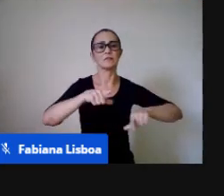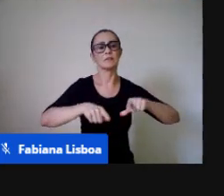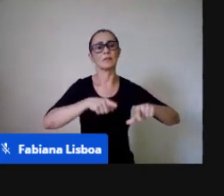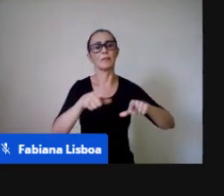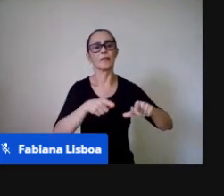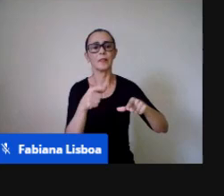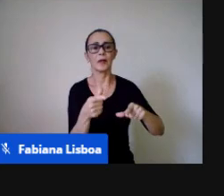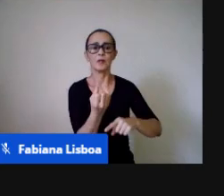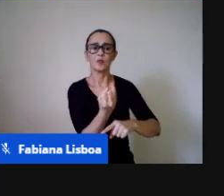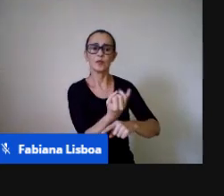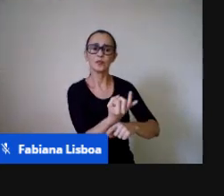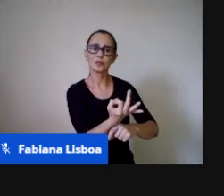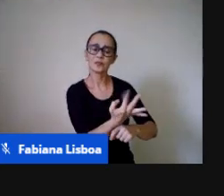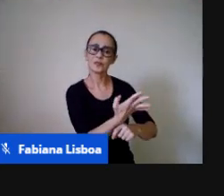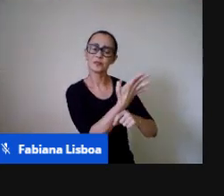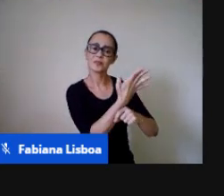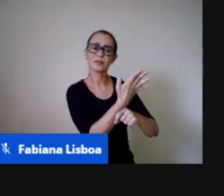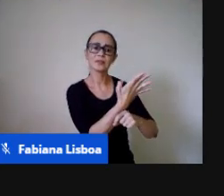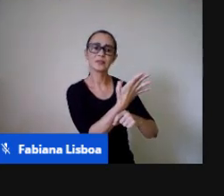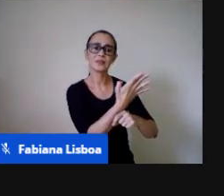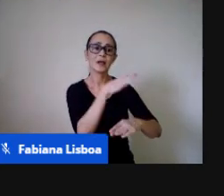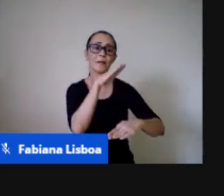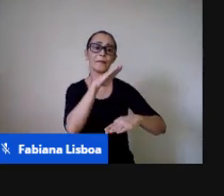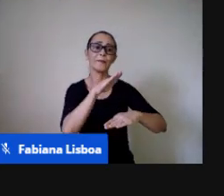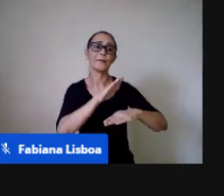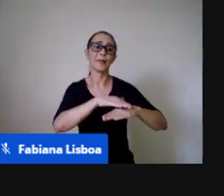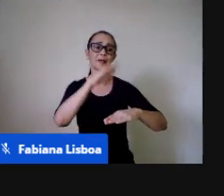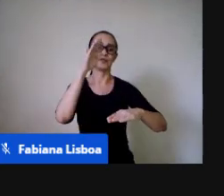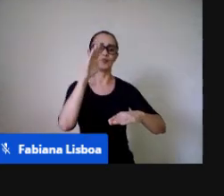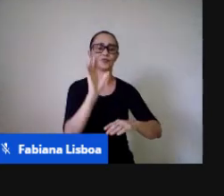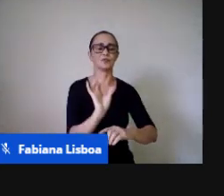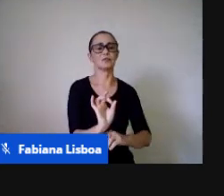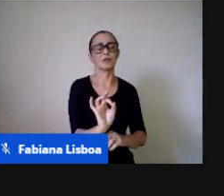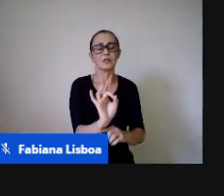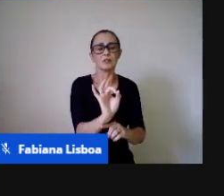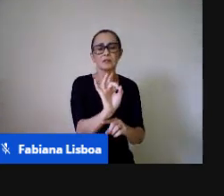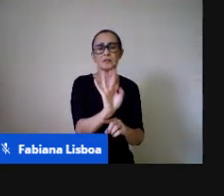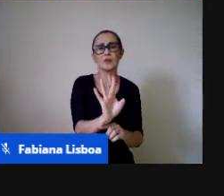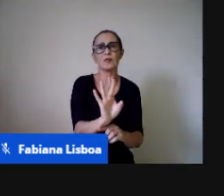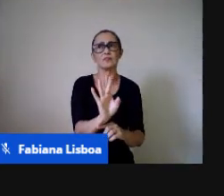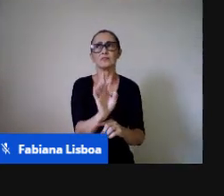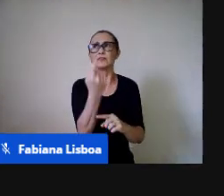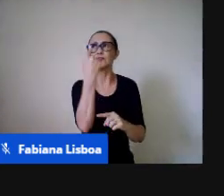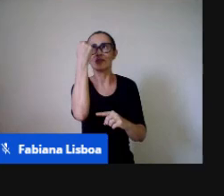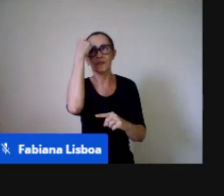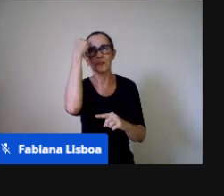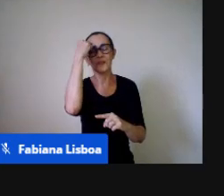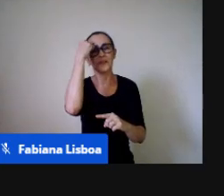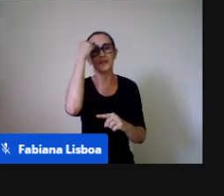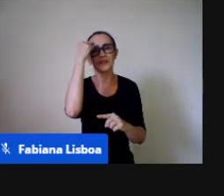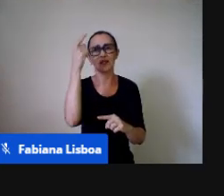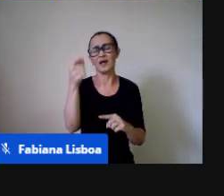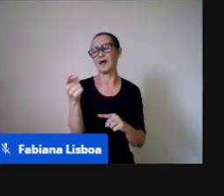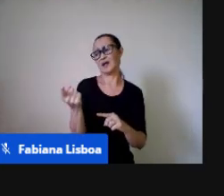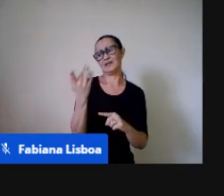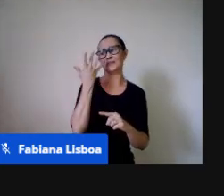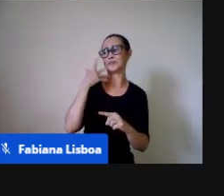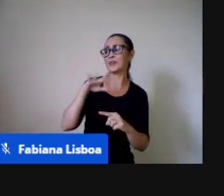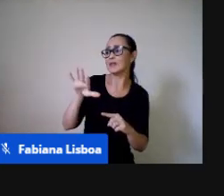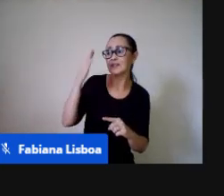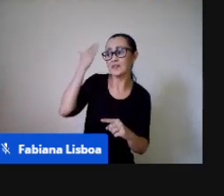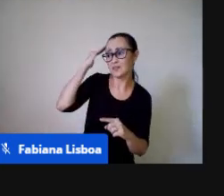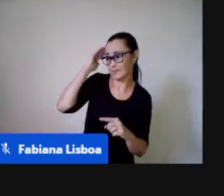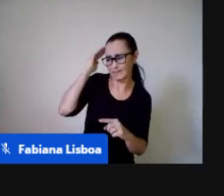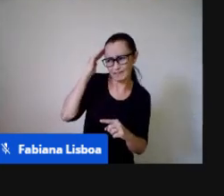números, eles vão muito além do que, às vezes, a gente acredita que a criança não consiga compreender,